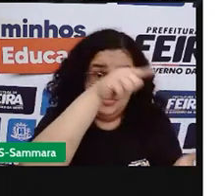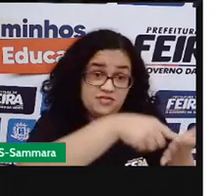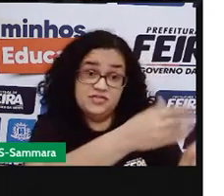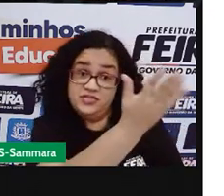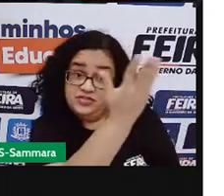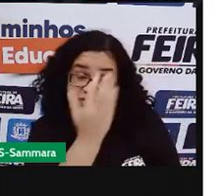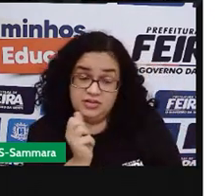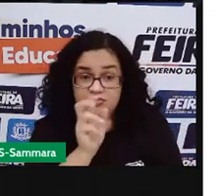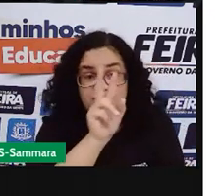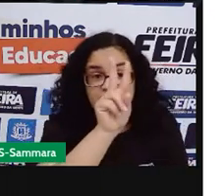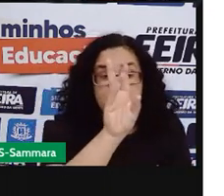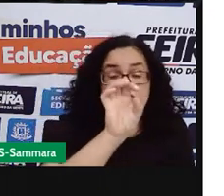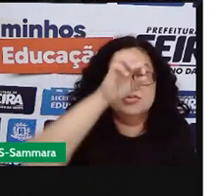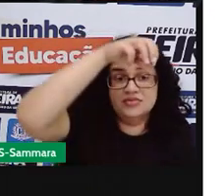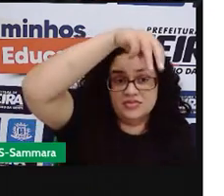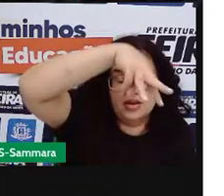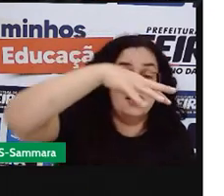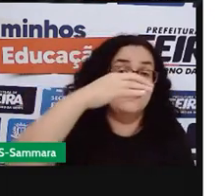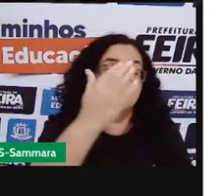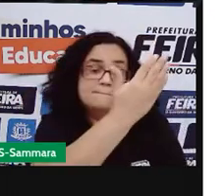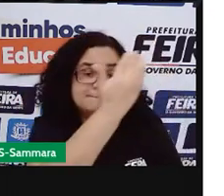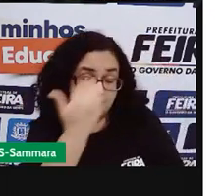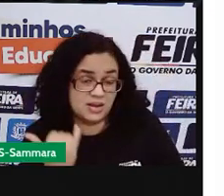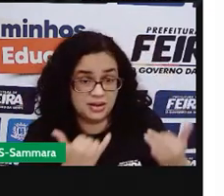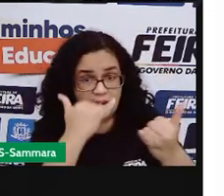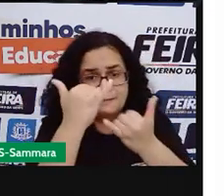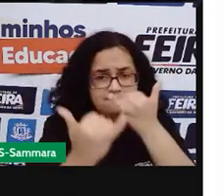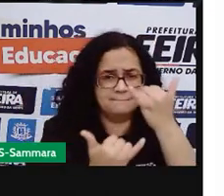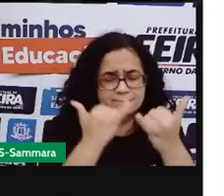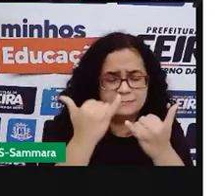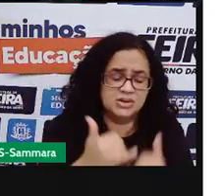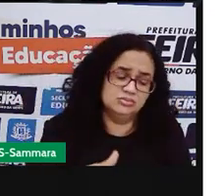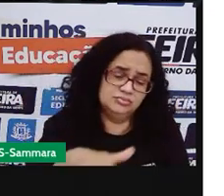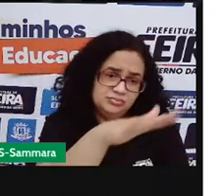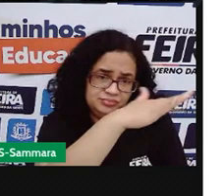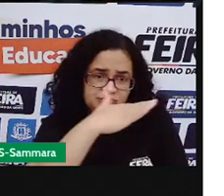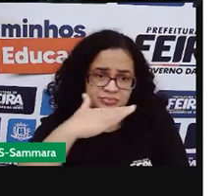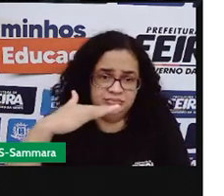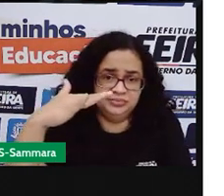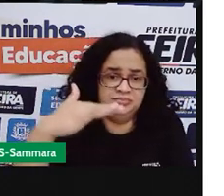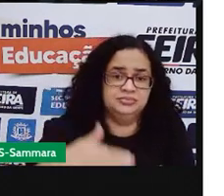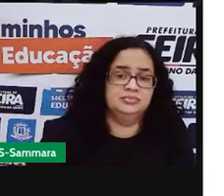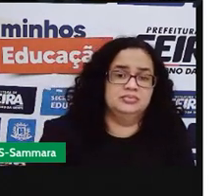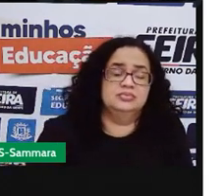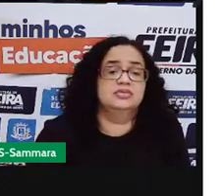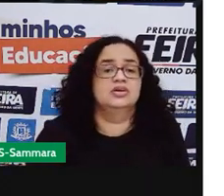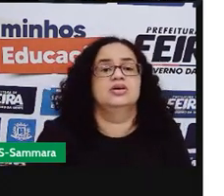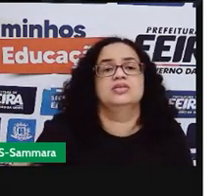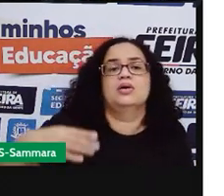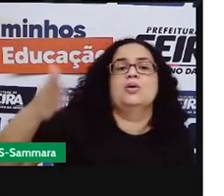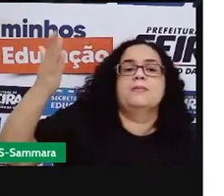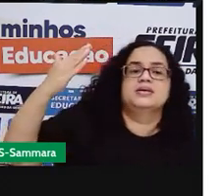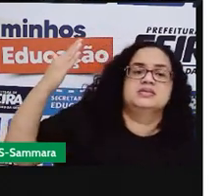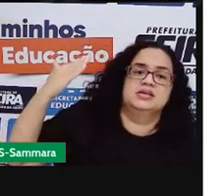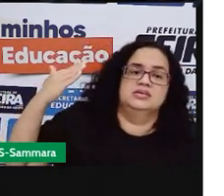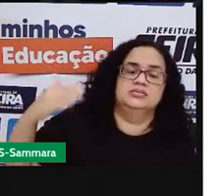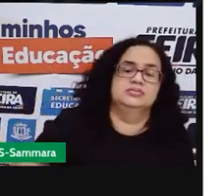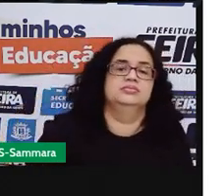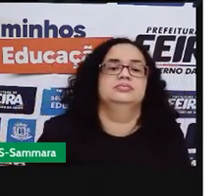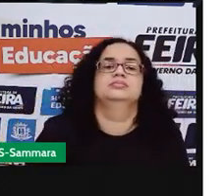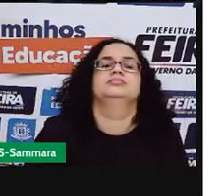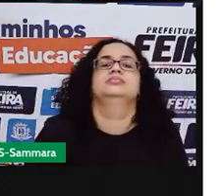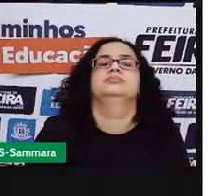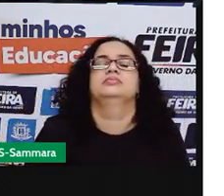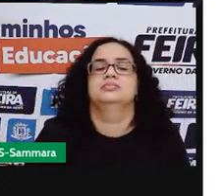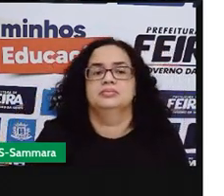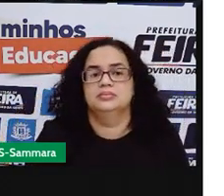Vem. Vem brincar na praça com a gente. de volta ao passado.